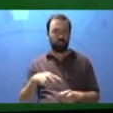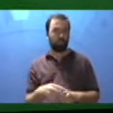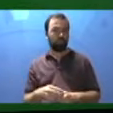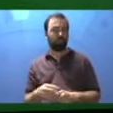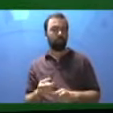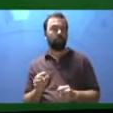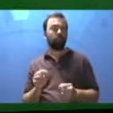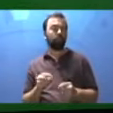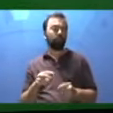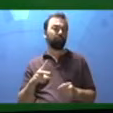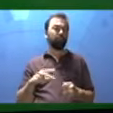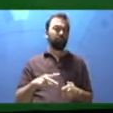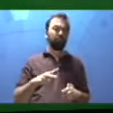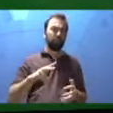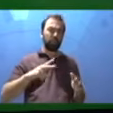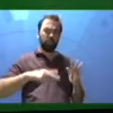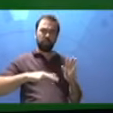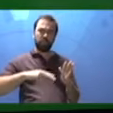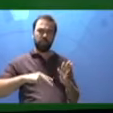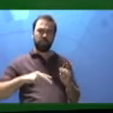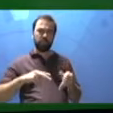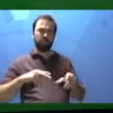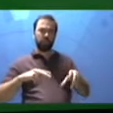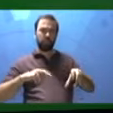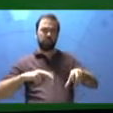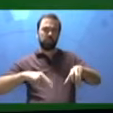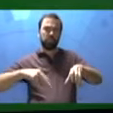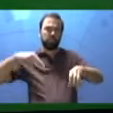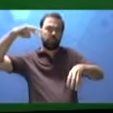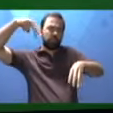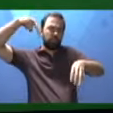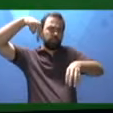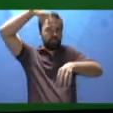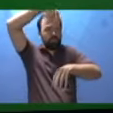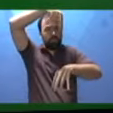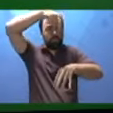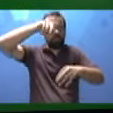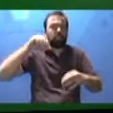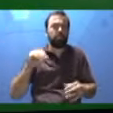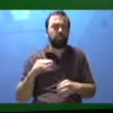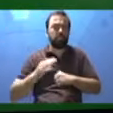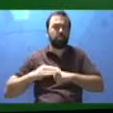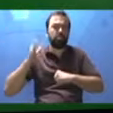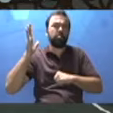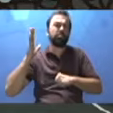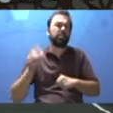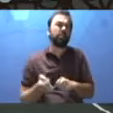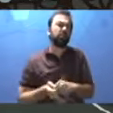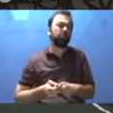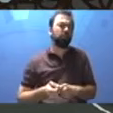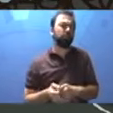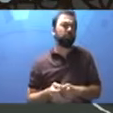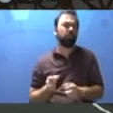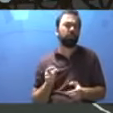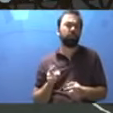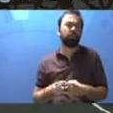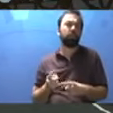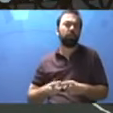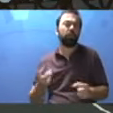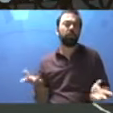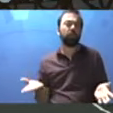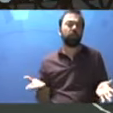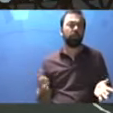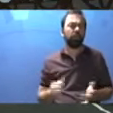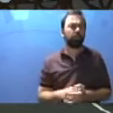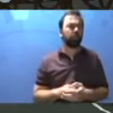concluir qual das visões é melhor para a construção do quê? Da planta baixa. É aquela que a gente mostrou lá. E por